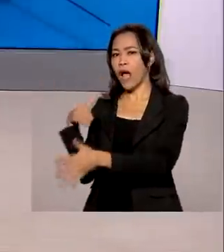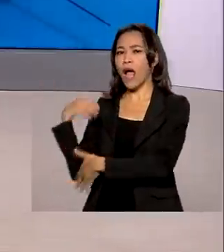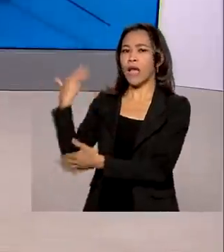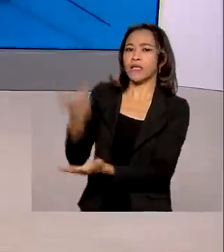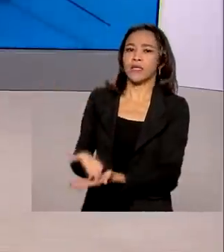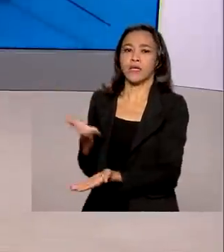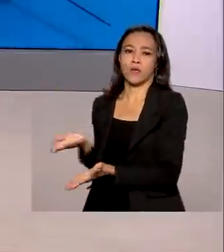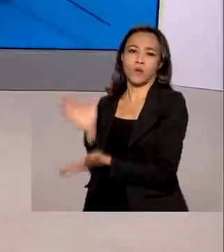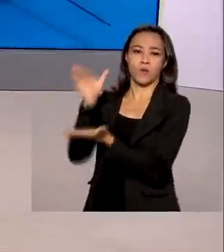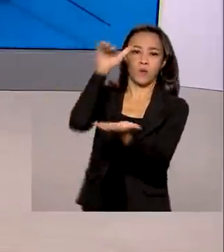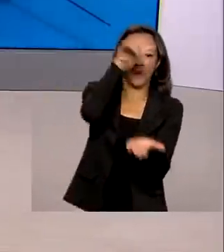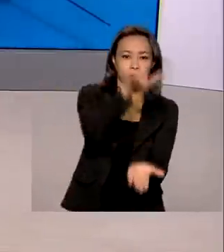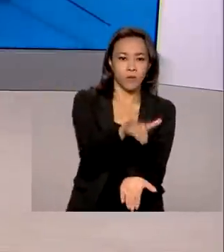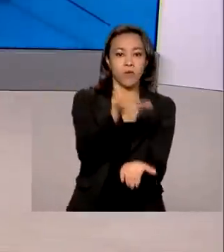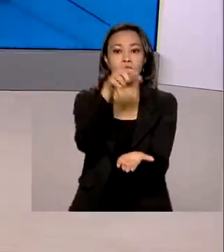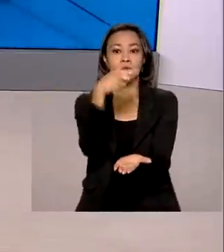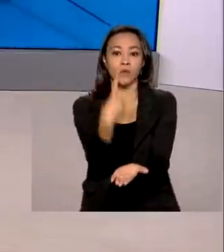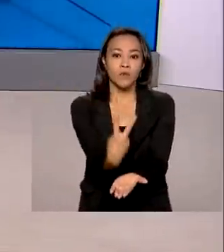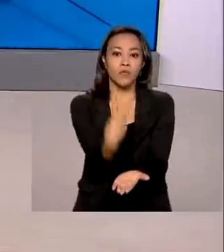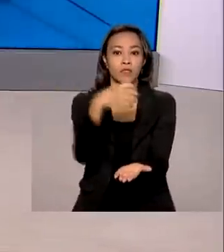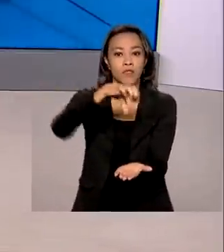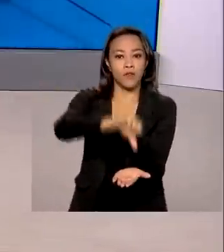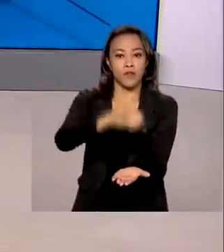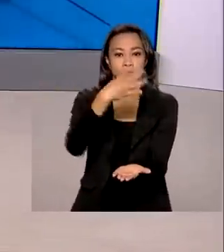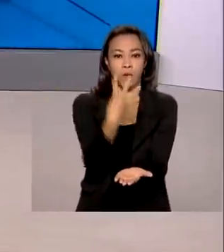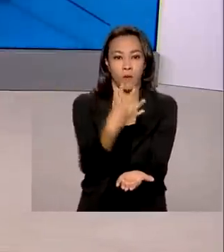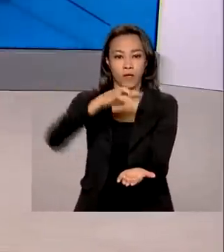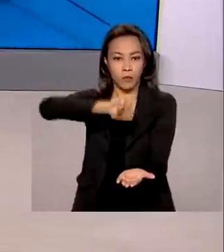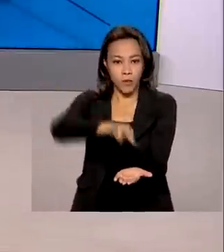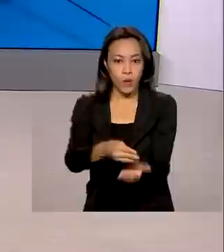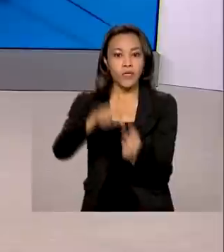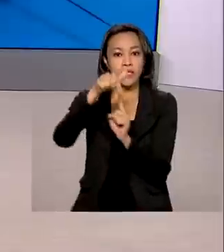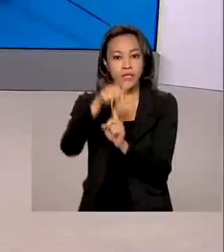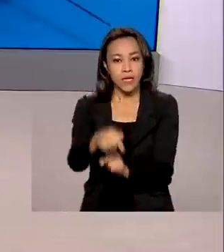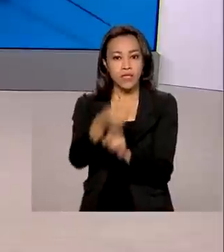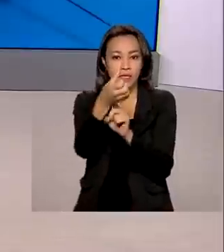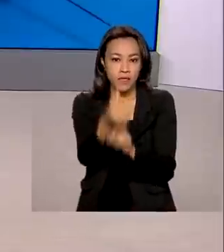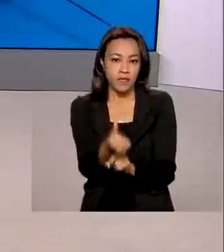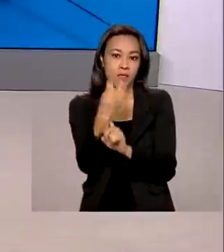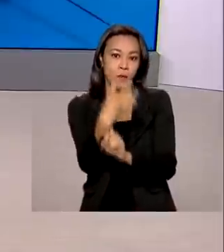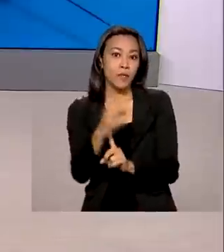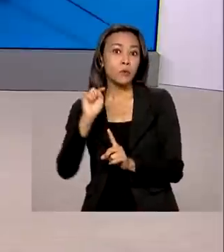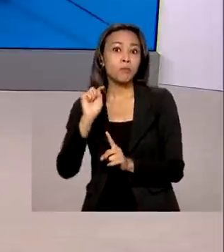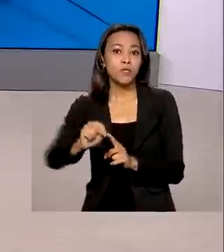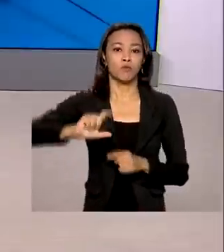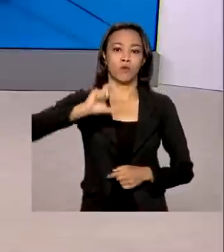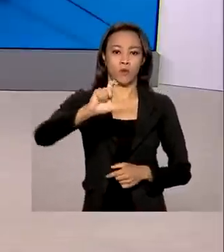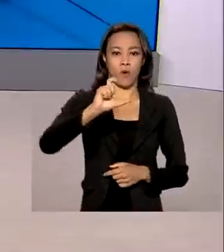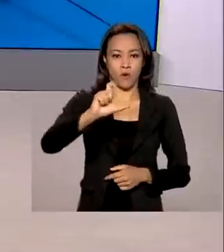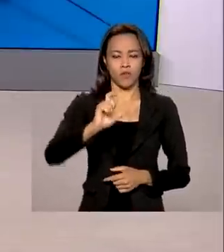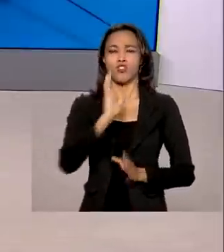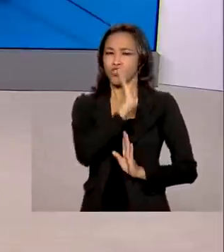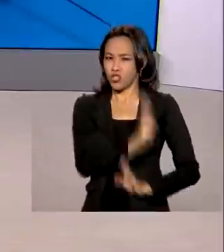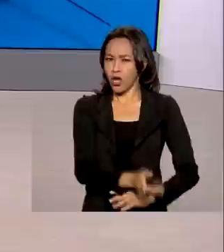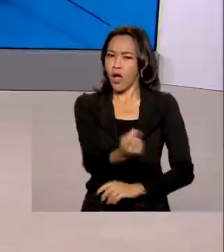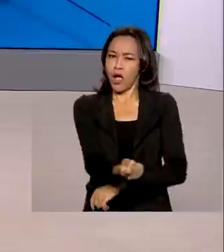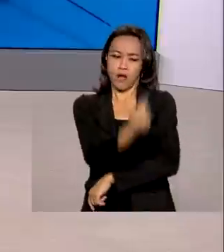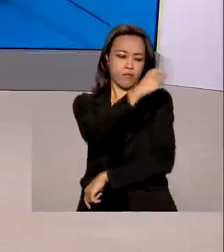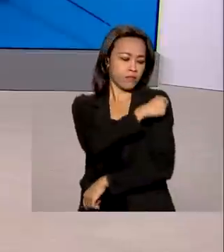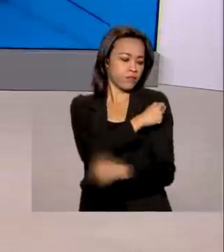distribuídas 294 milhões, 764 mil doses. As doses aplicadas